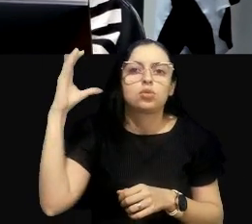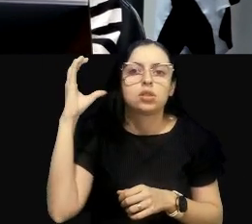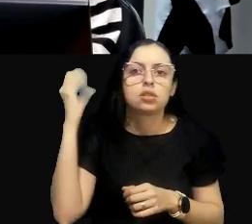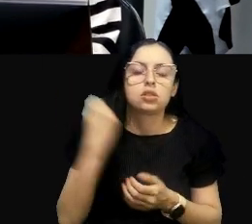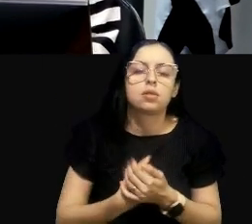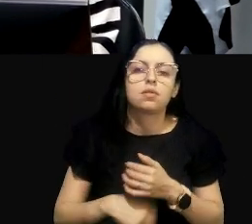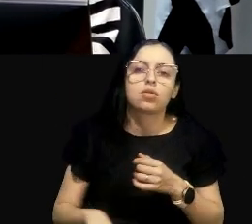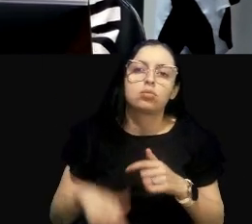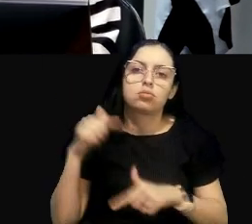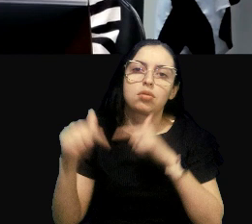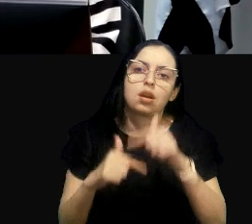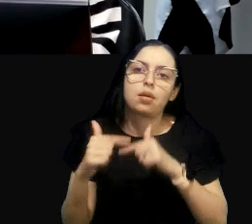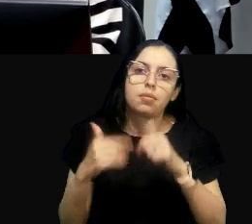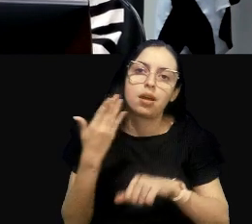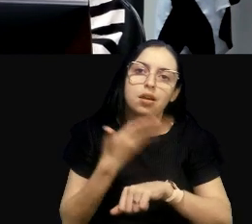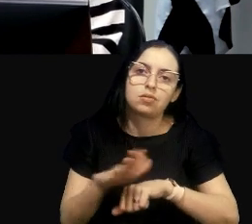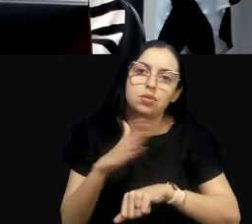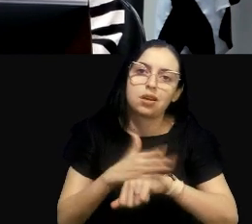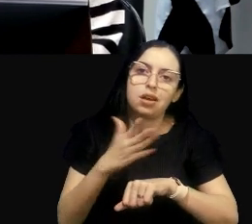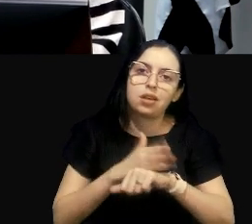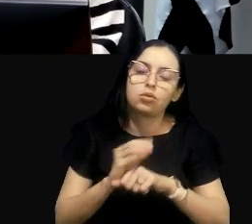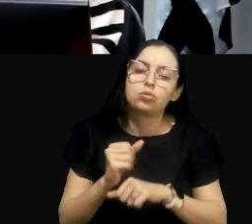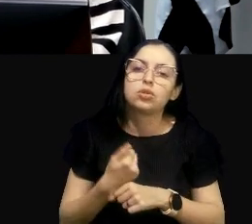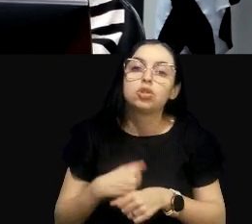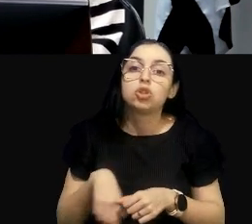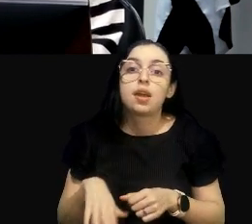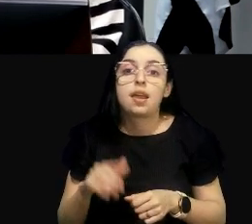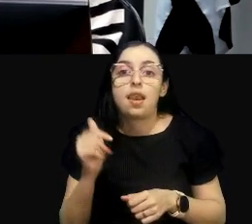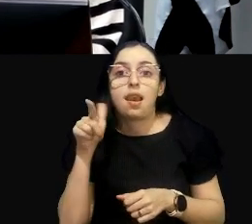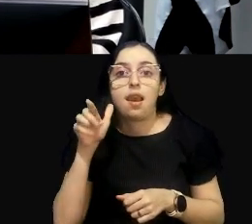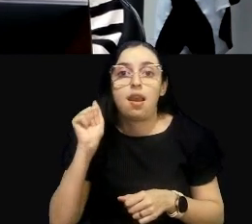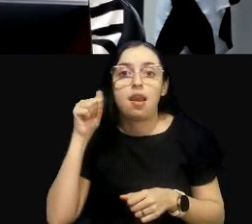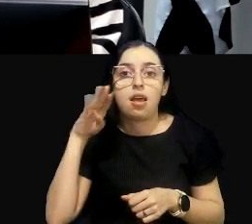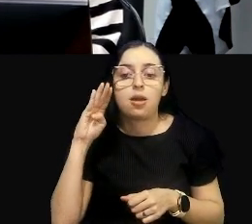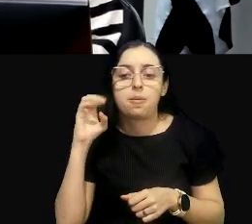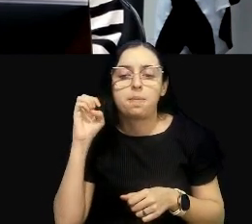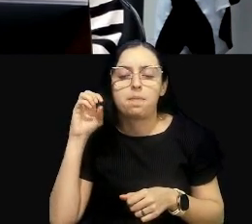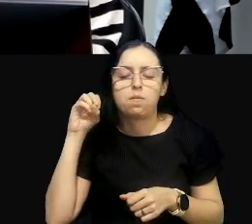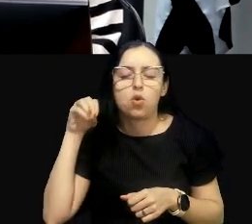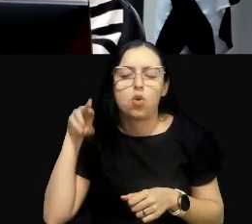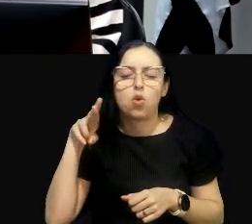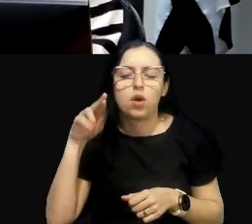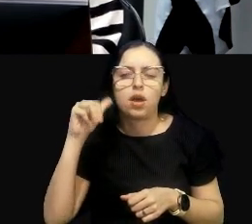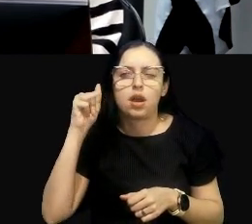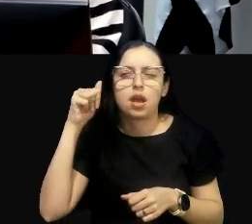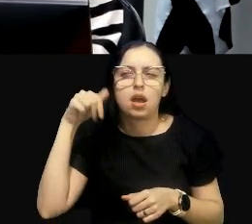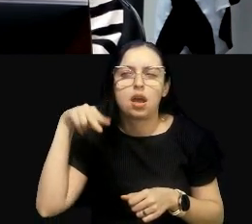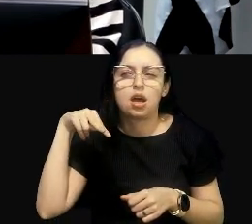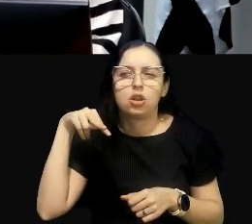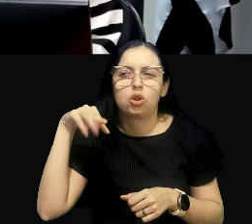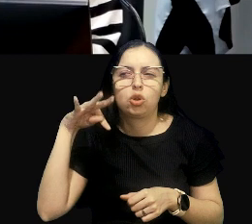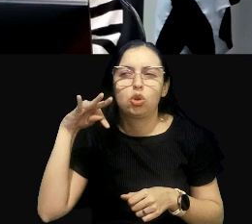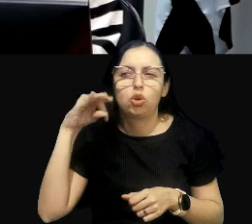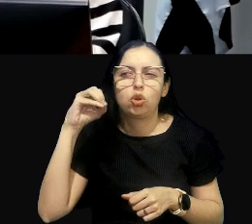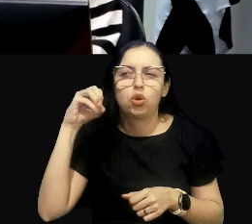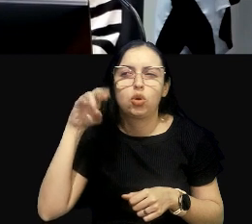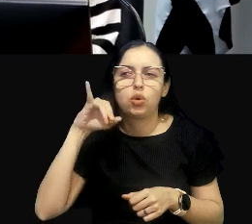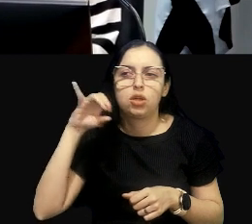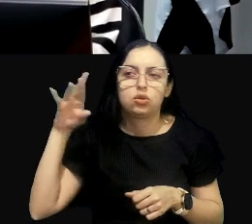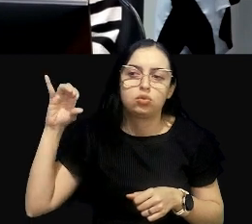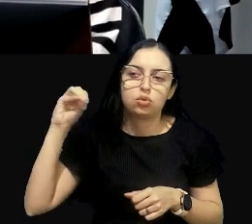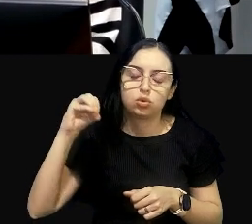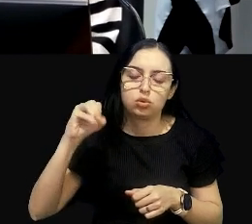de laboratório, levar isso, né, como vamos trabalhar, como vamos analisar.